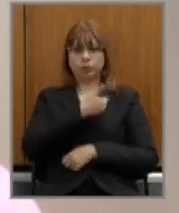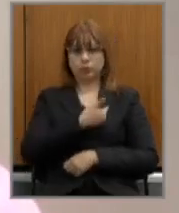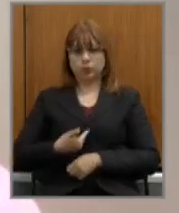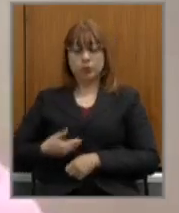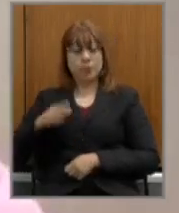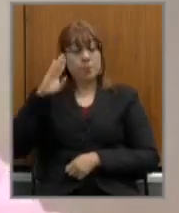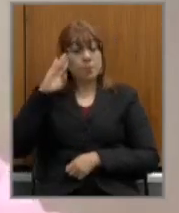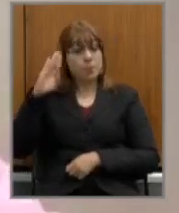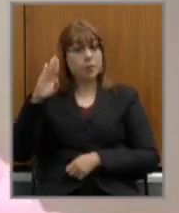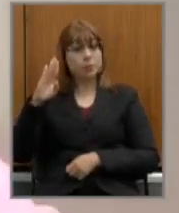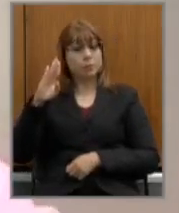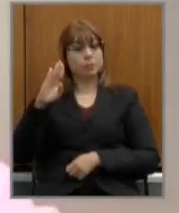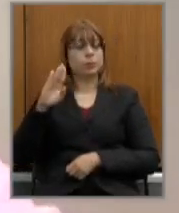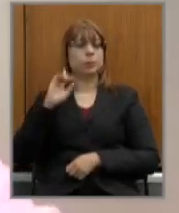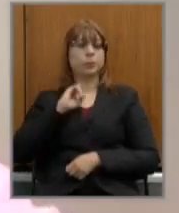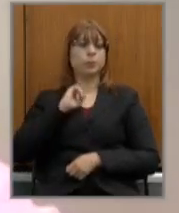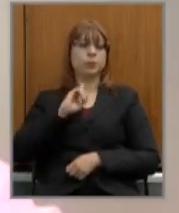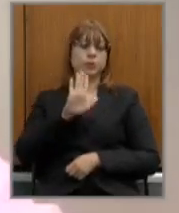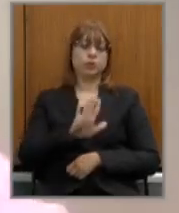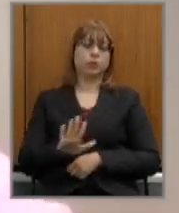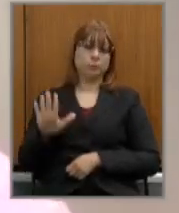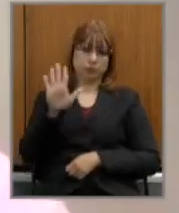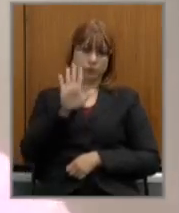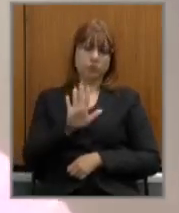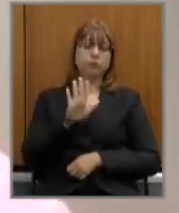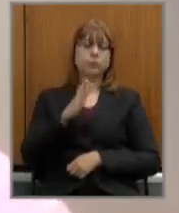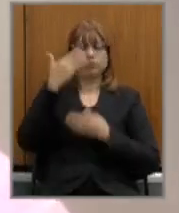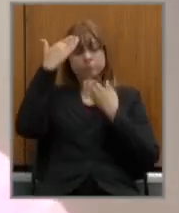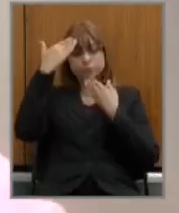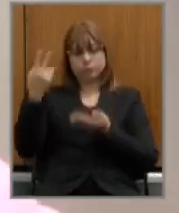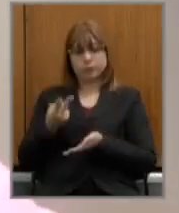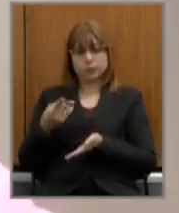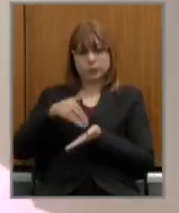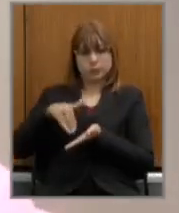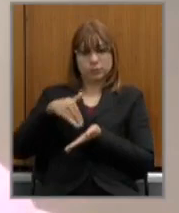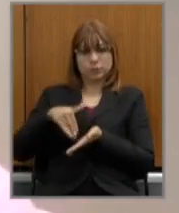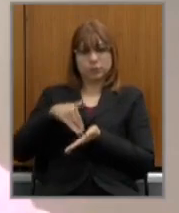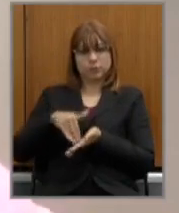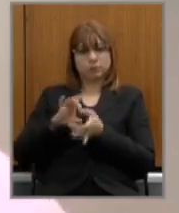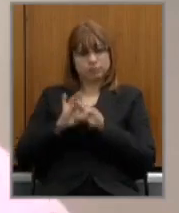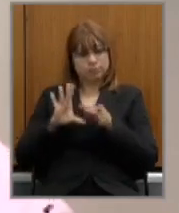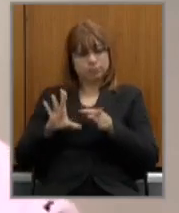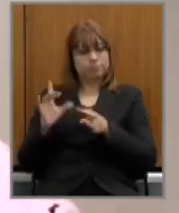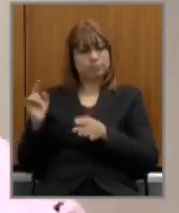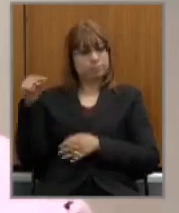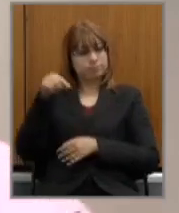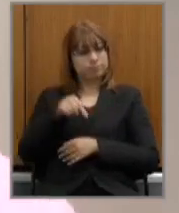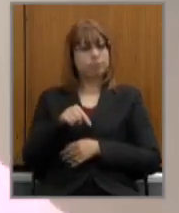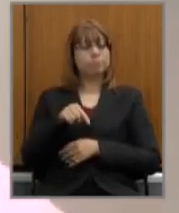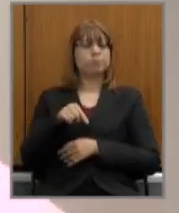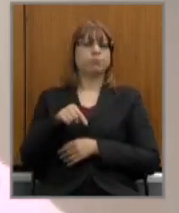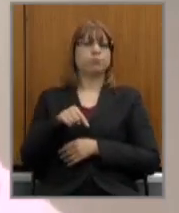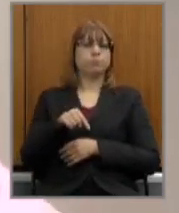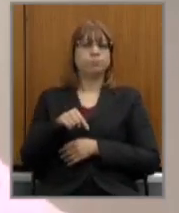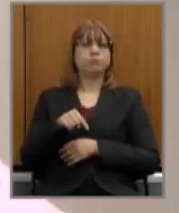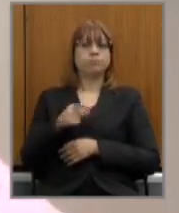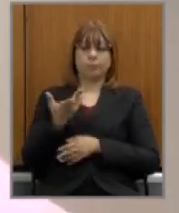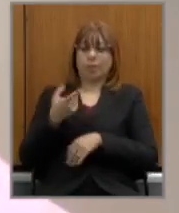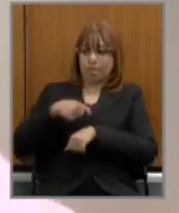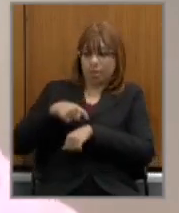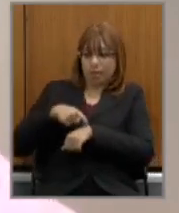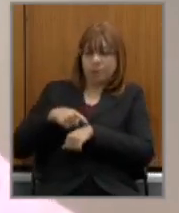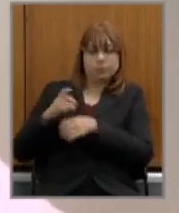das nossas minas gerais eu agradeço os secretários pela disponibilidade por estarem aqui deixando o tempo deles